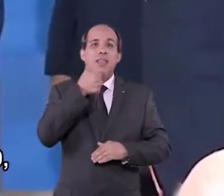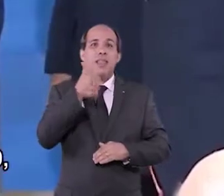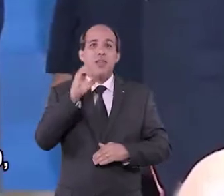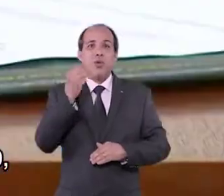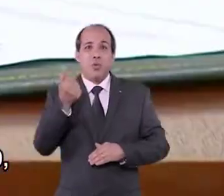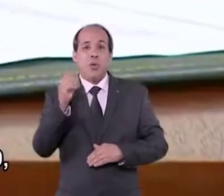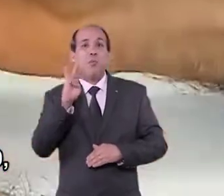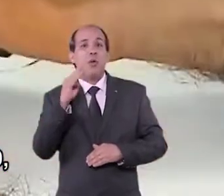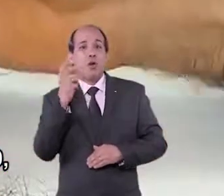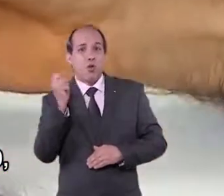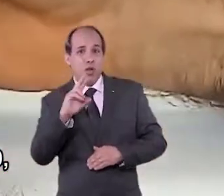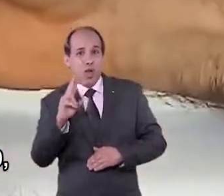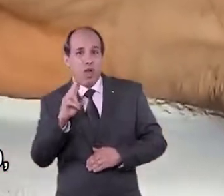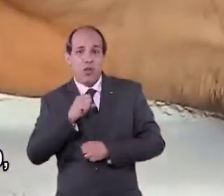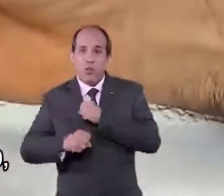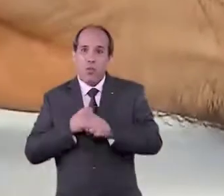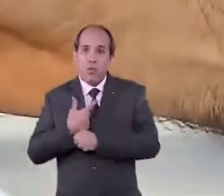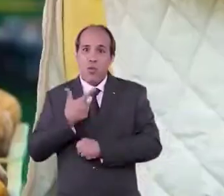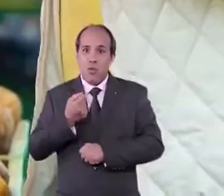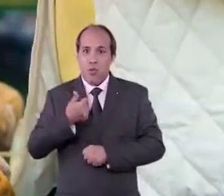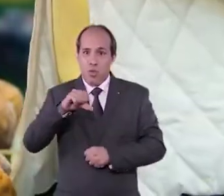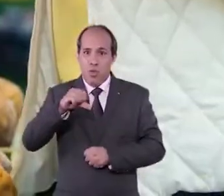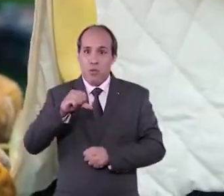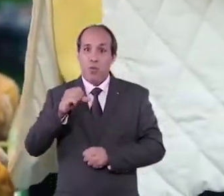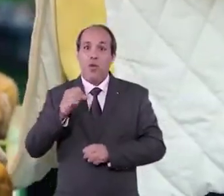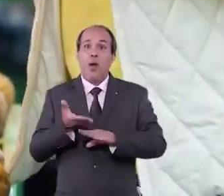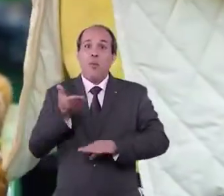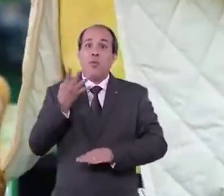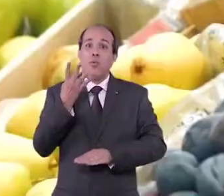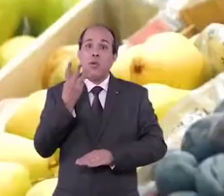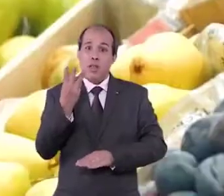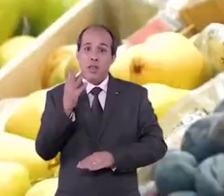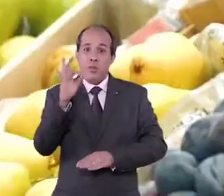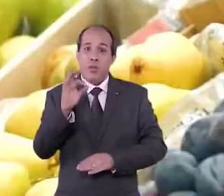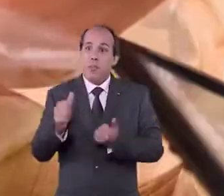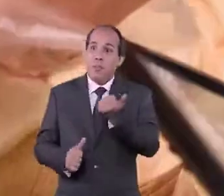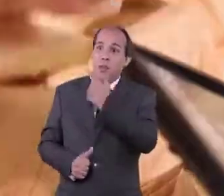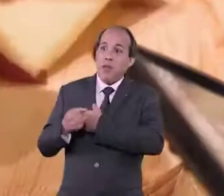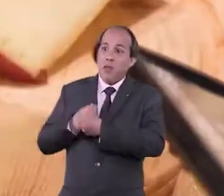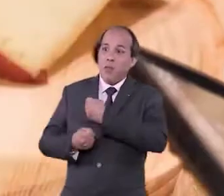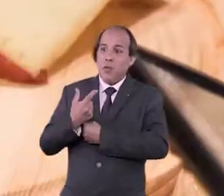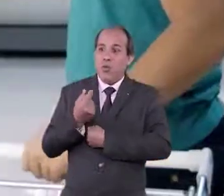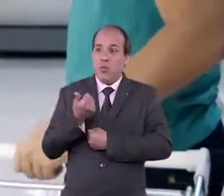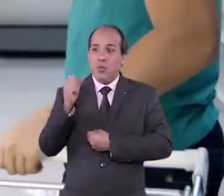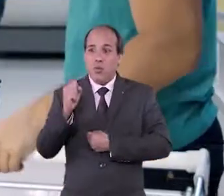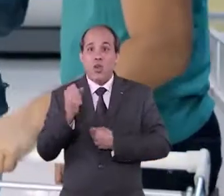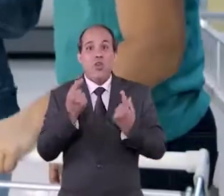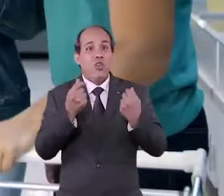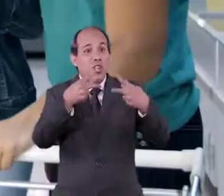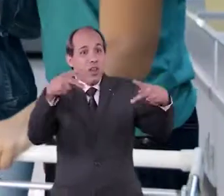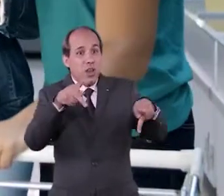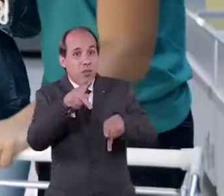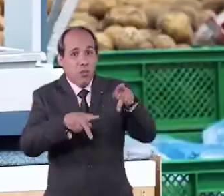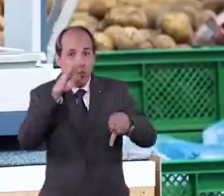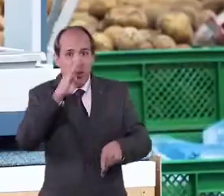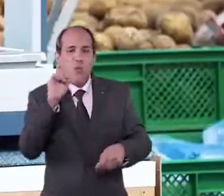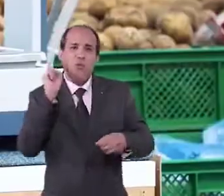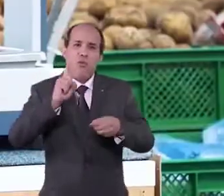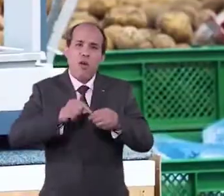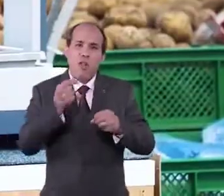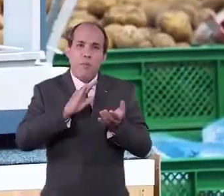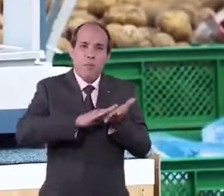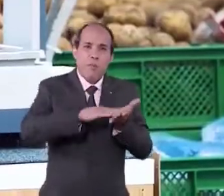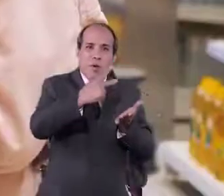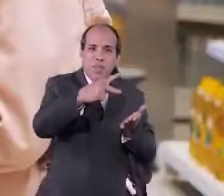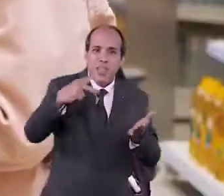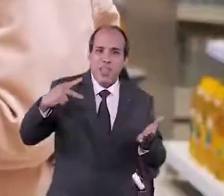101 bilhões em 2019, 43% a mais que em 2018. Dinheiro do brasileiro que vai